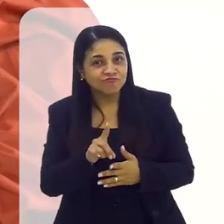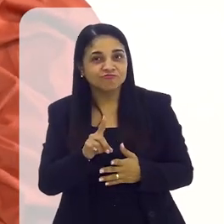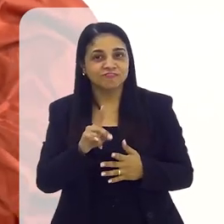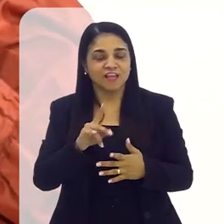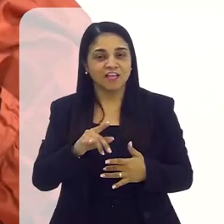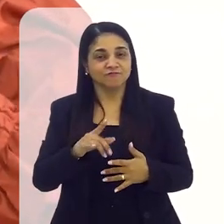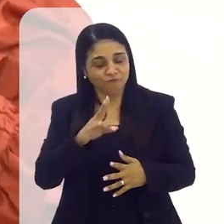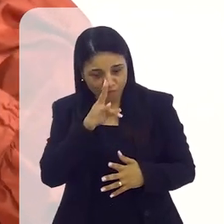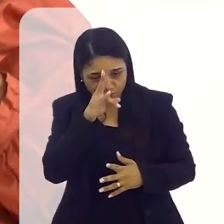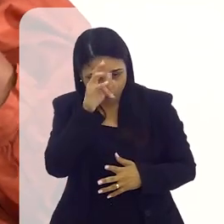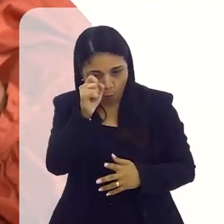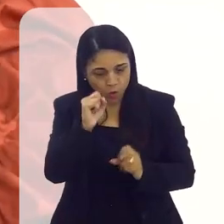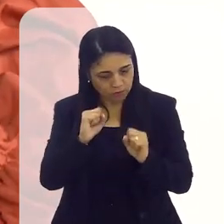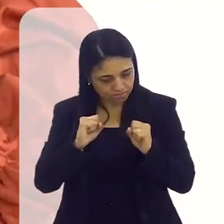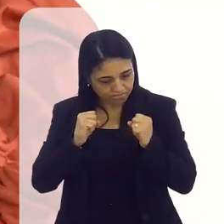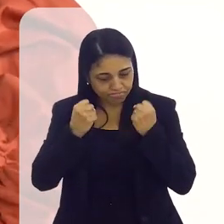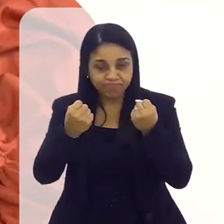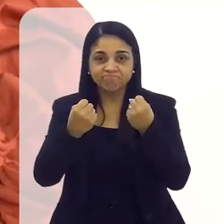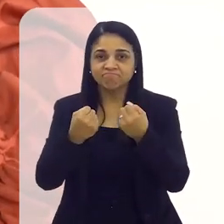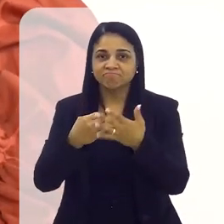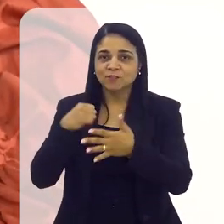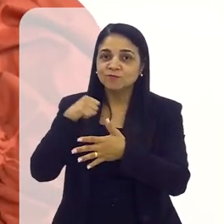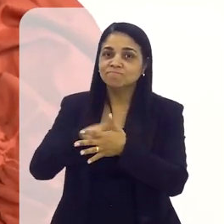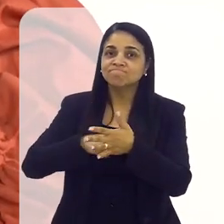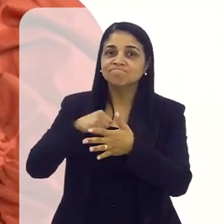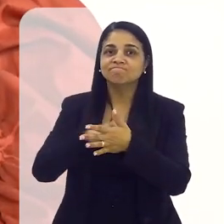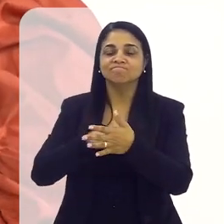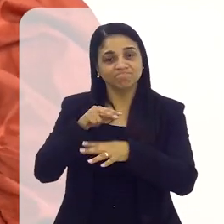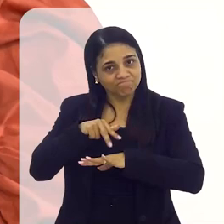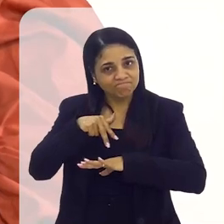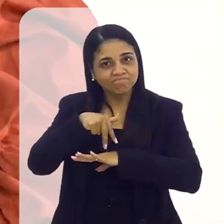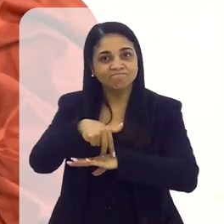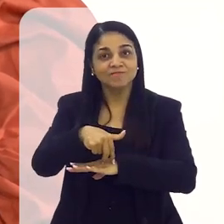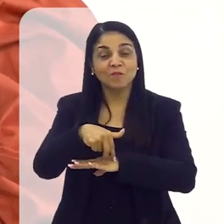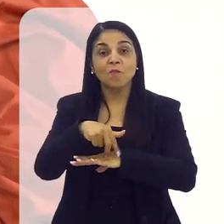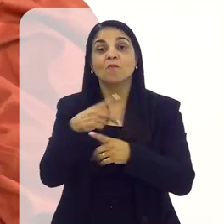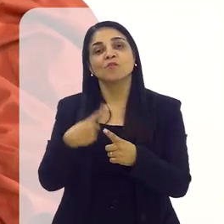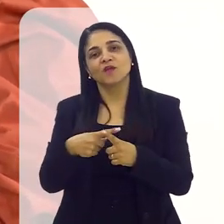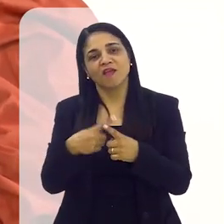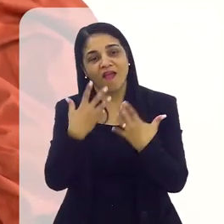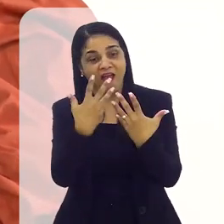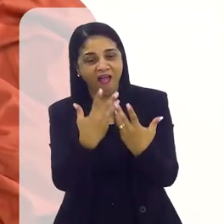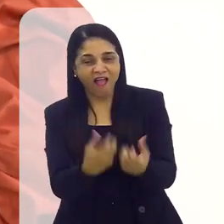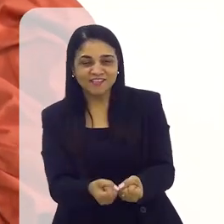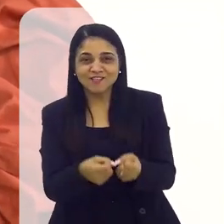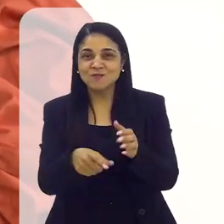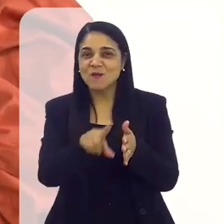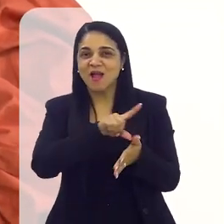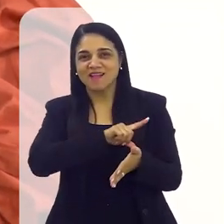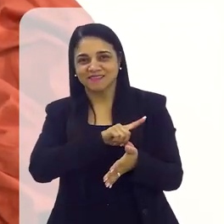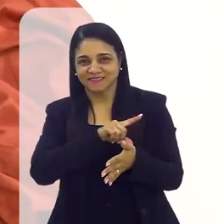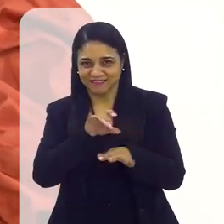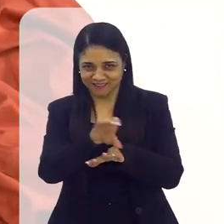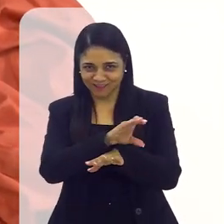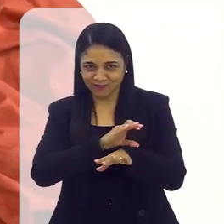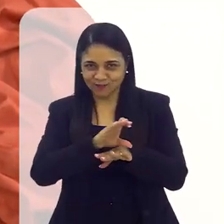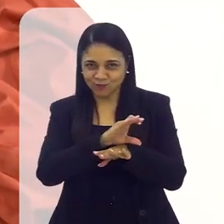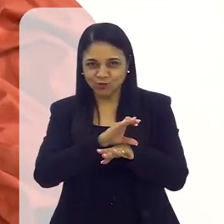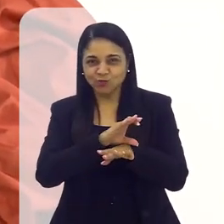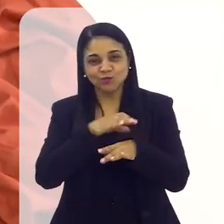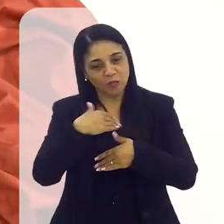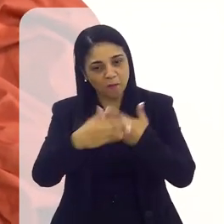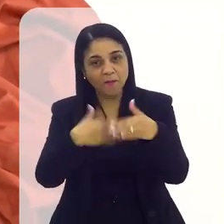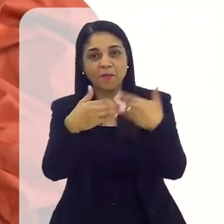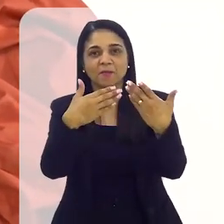ganhou força. Conseguiu se reerguer porque foi aceito. Eu acho que a gente precisa ter um pouco